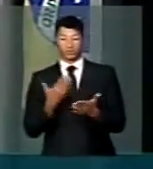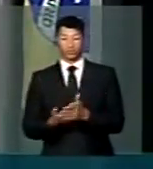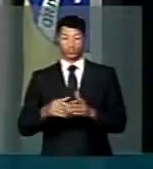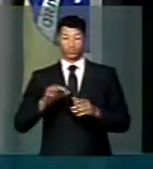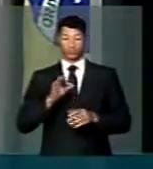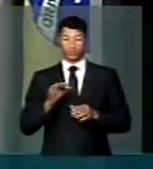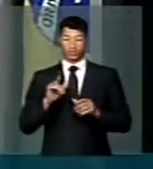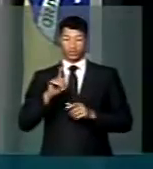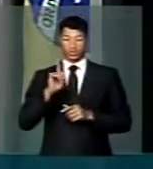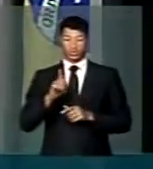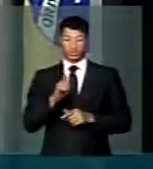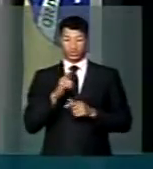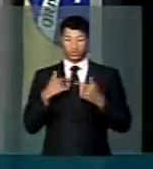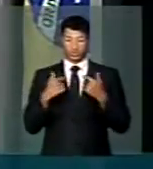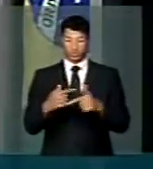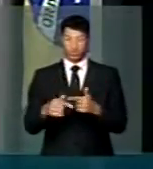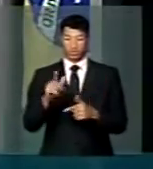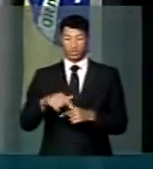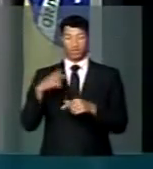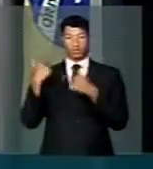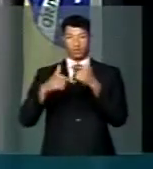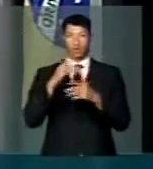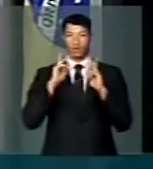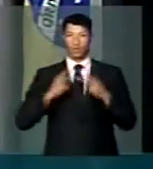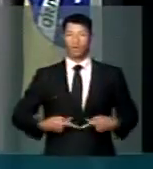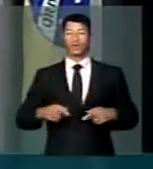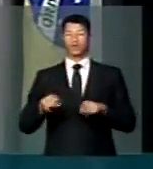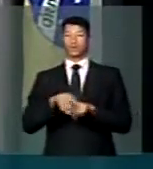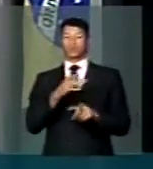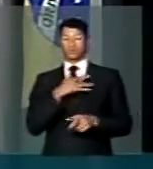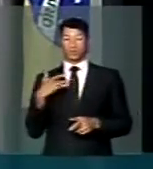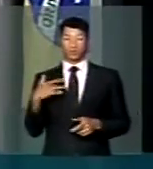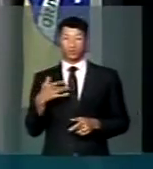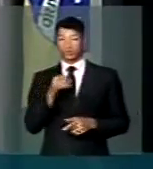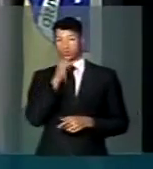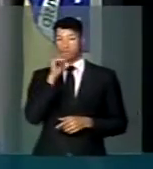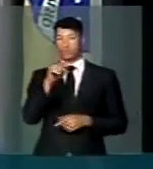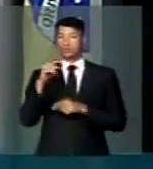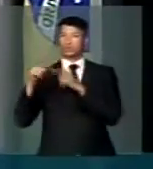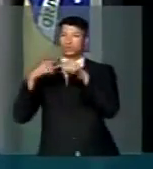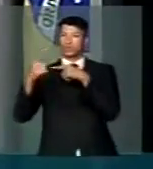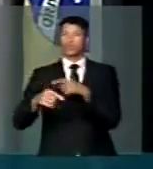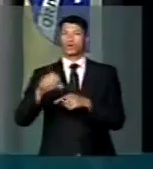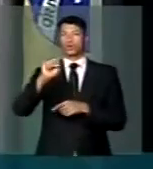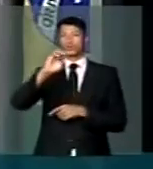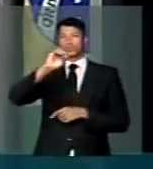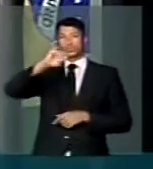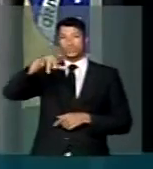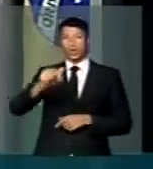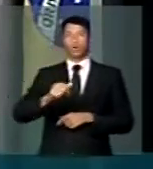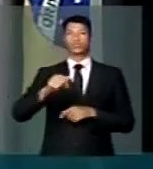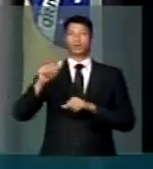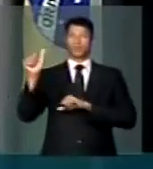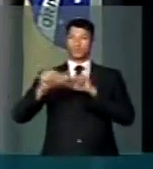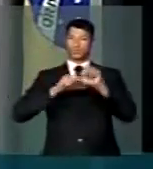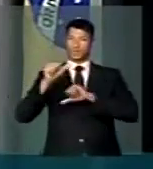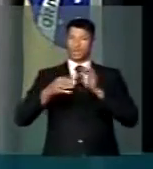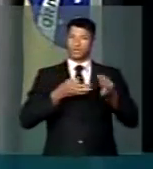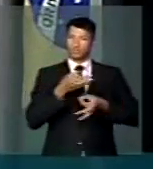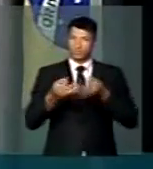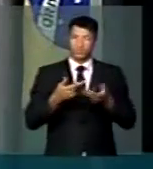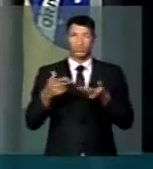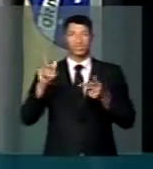genética é a serviço do ser humano e da saúde. Por exemplo, você desenvolve uma soja geneticamente